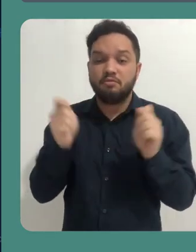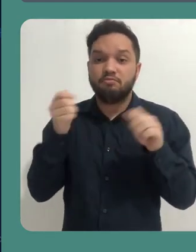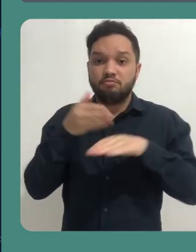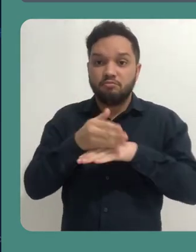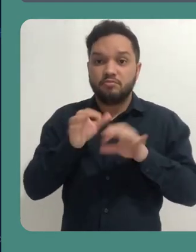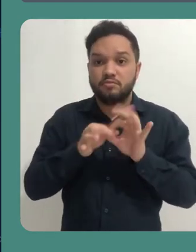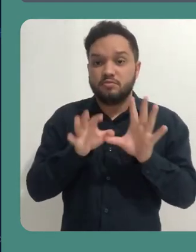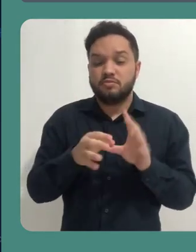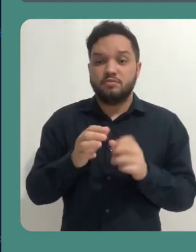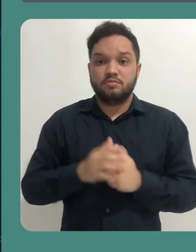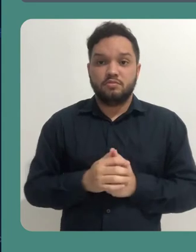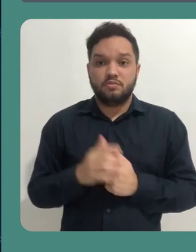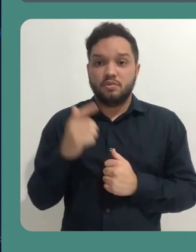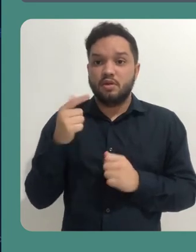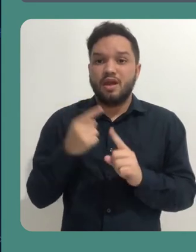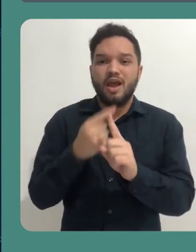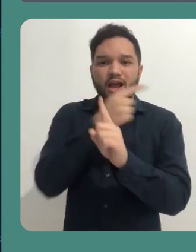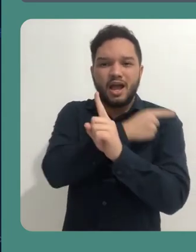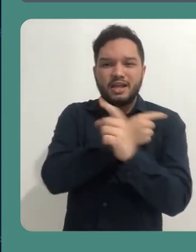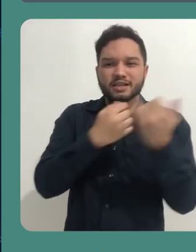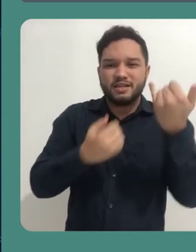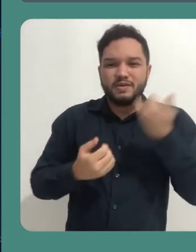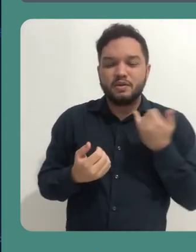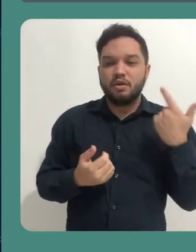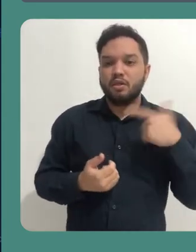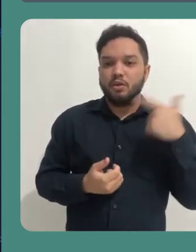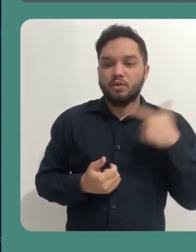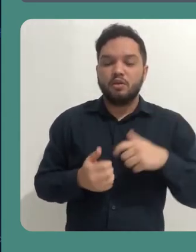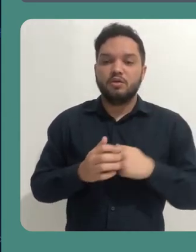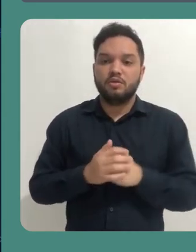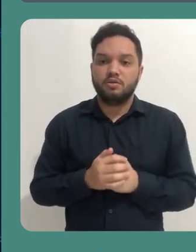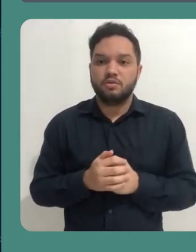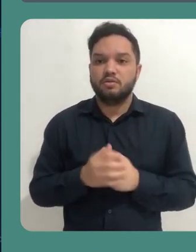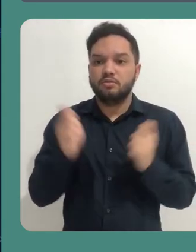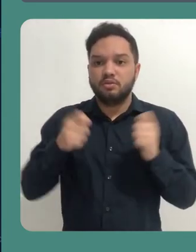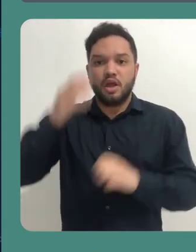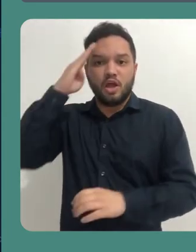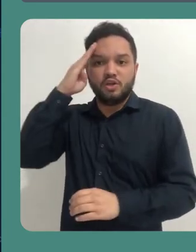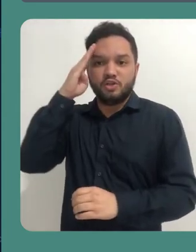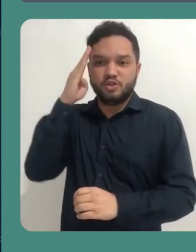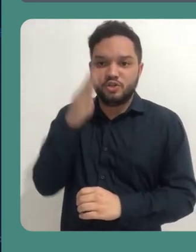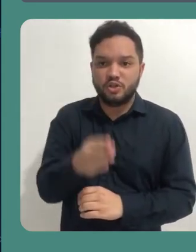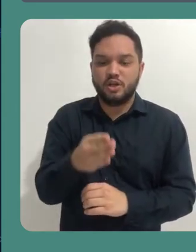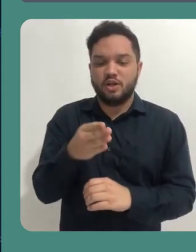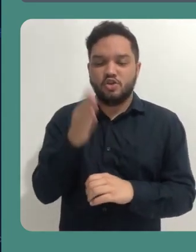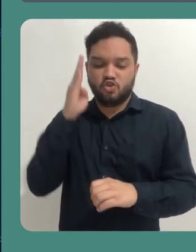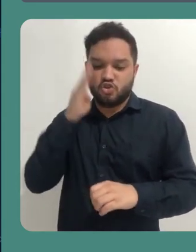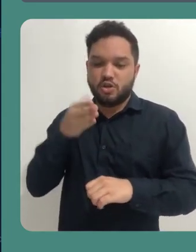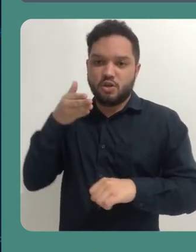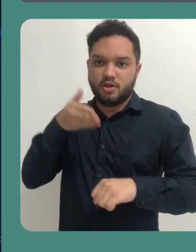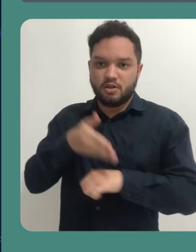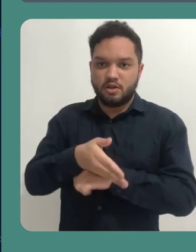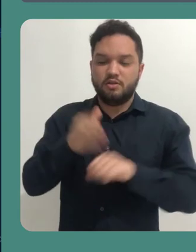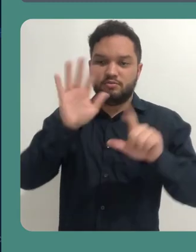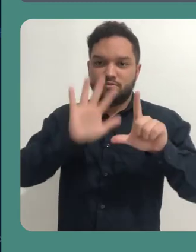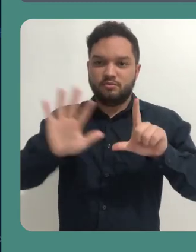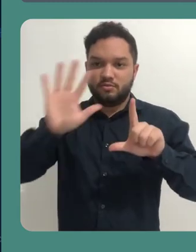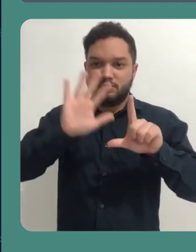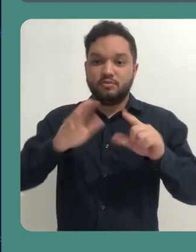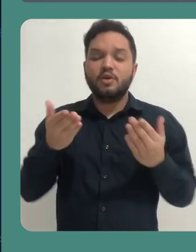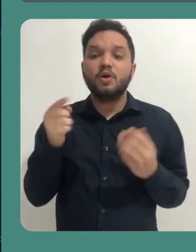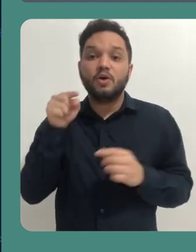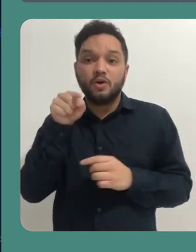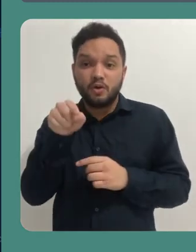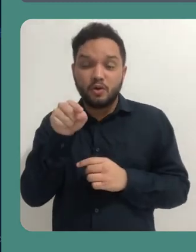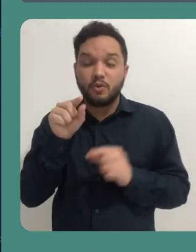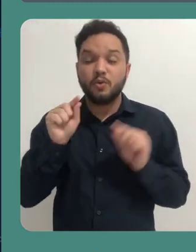diretamente para essa próxima tela. Nesta tela, o convidado precisa definir se